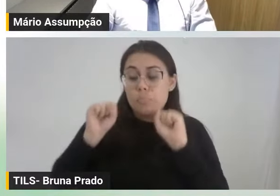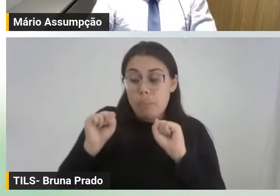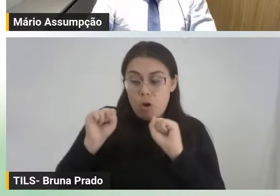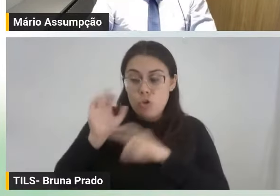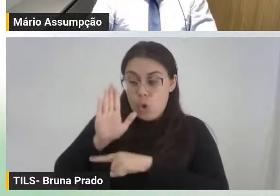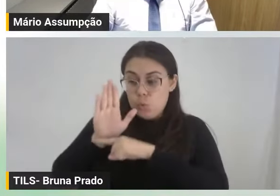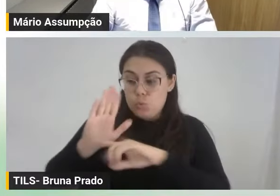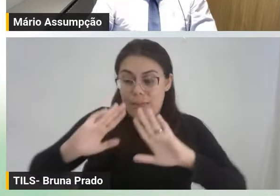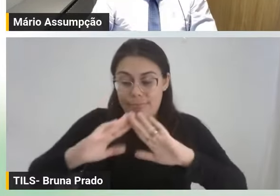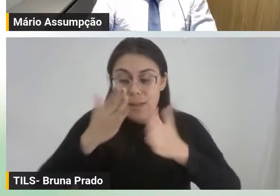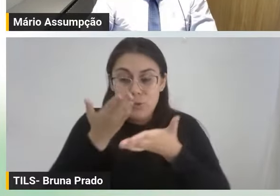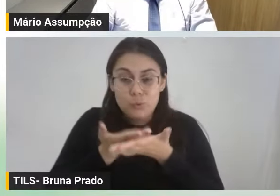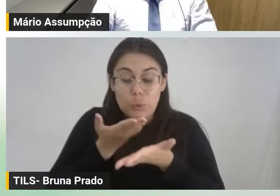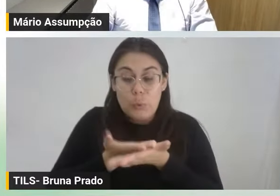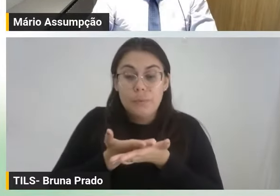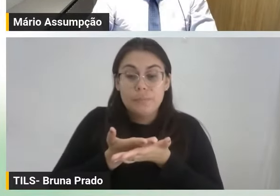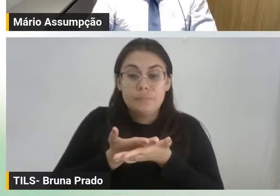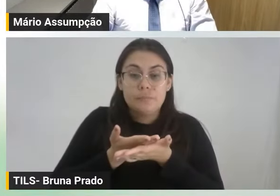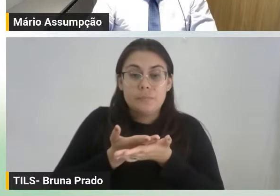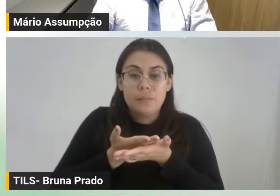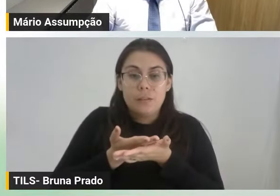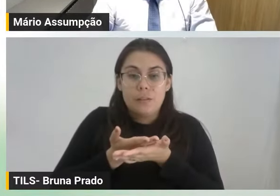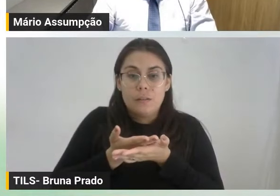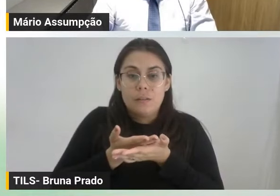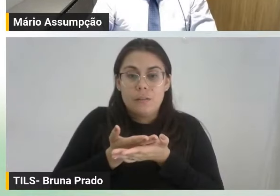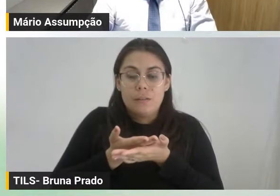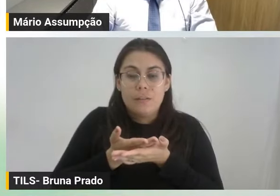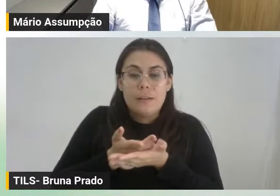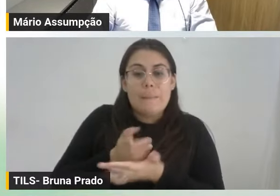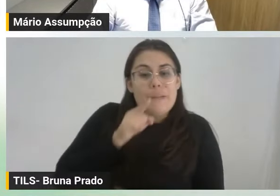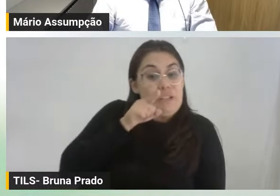para que, na verdade, o senhor aí na ponta tenha menos trabalho.